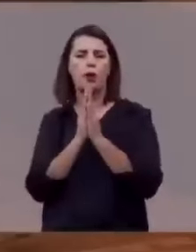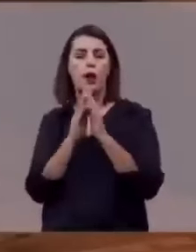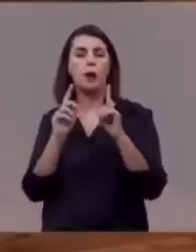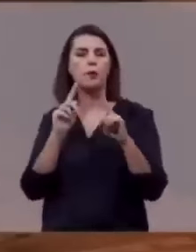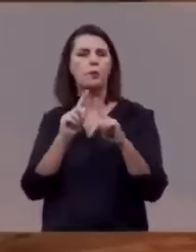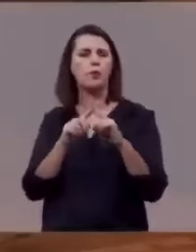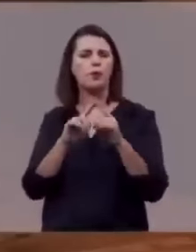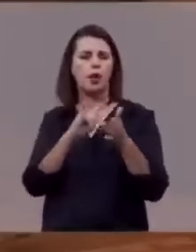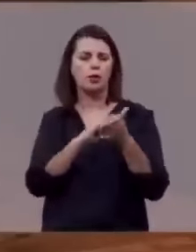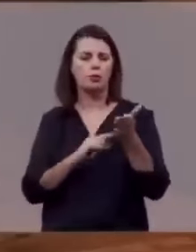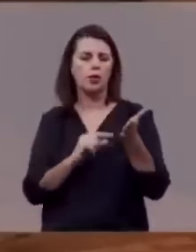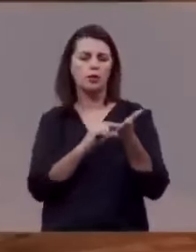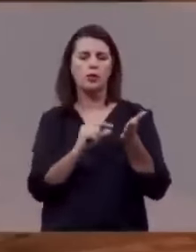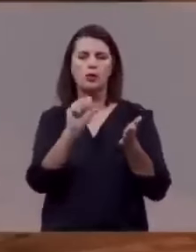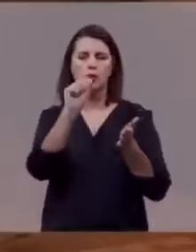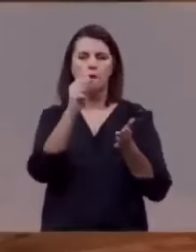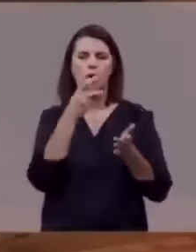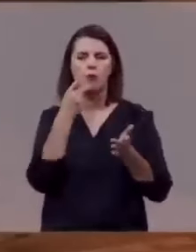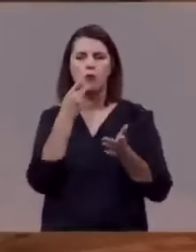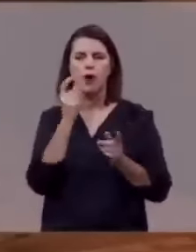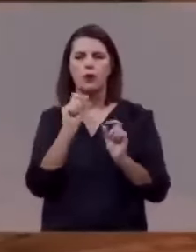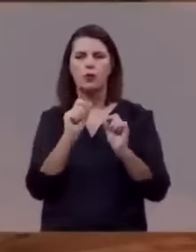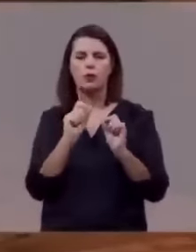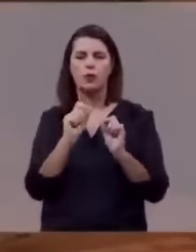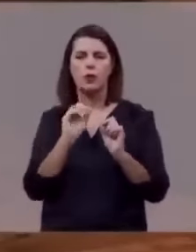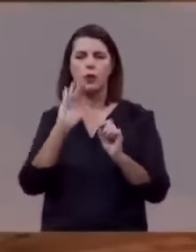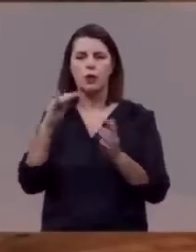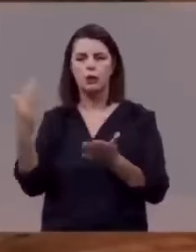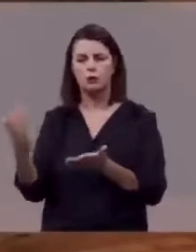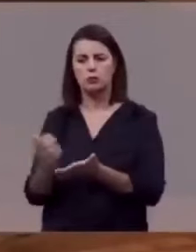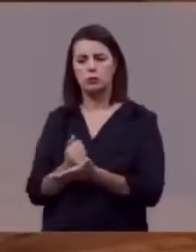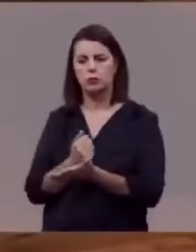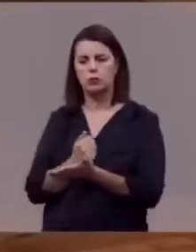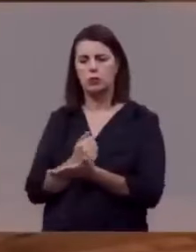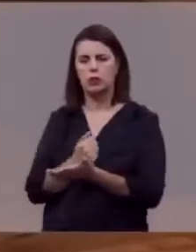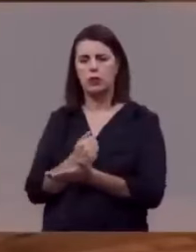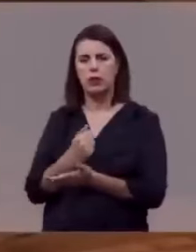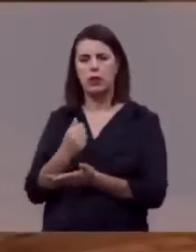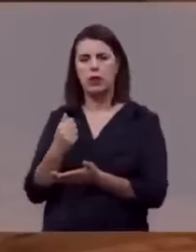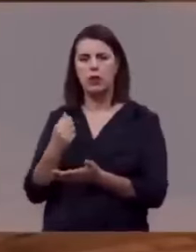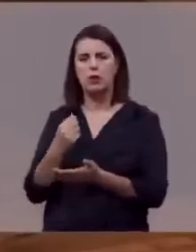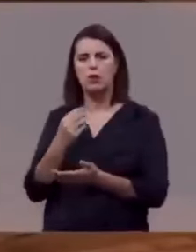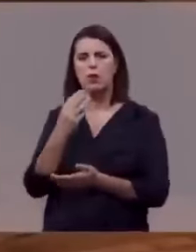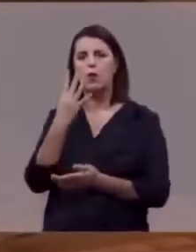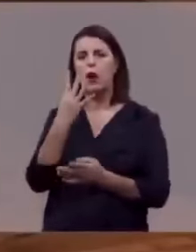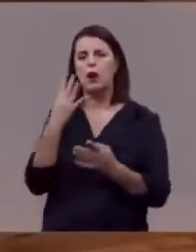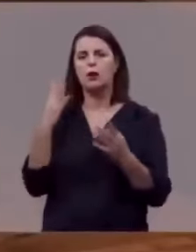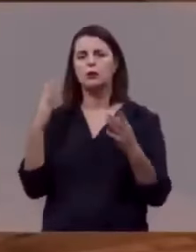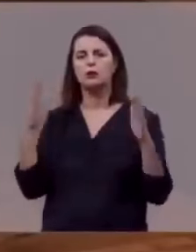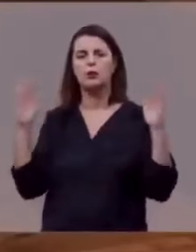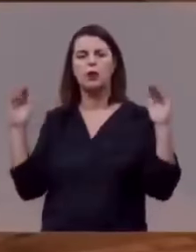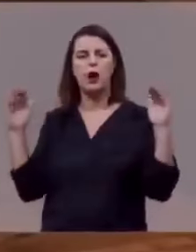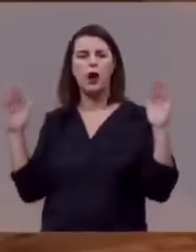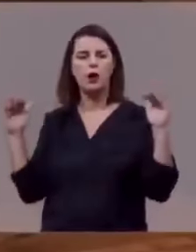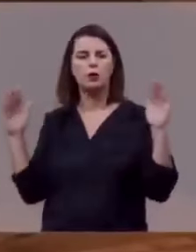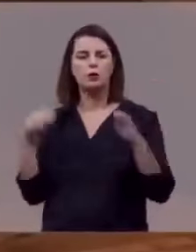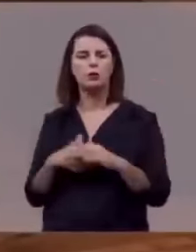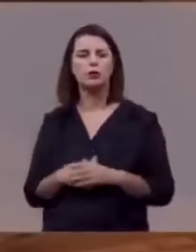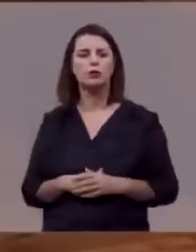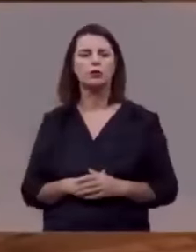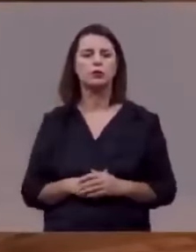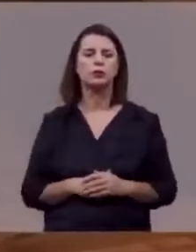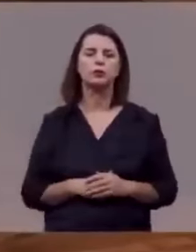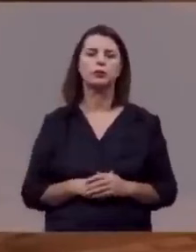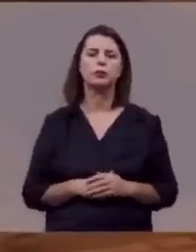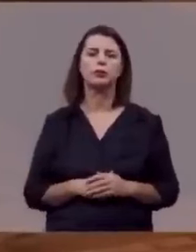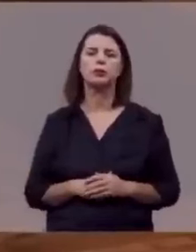porque o texto no verso 8 vai dizer o seguinte, quando tomou o livro, os quatro seres viventes, que são os anjos, os